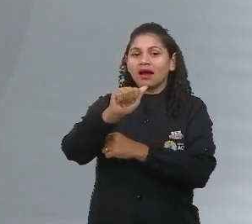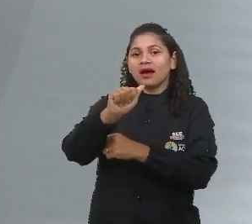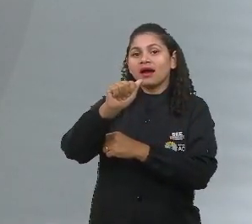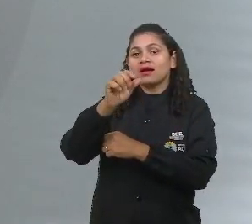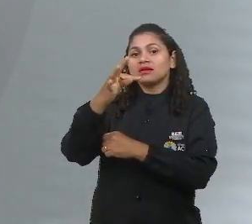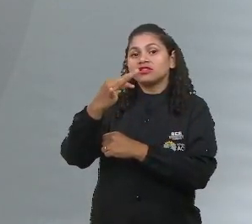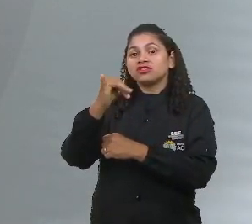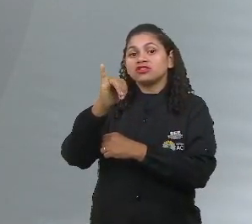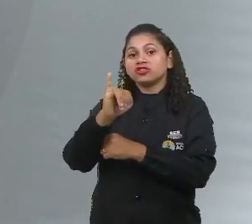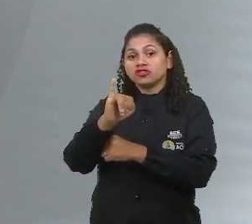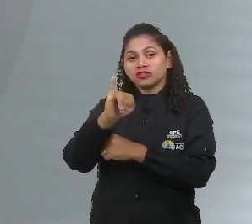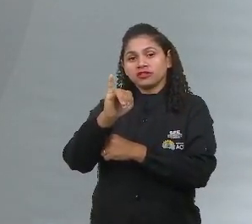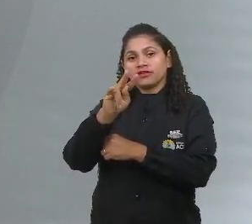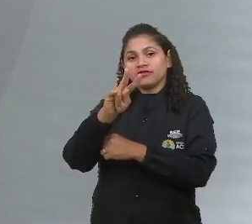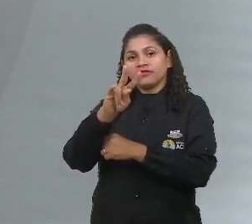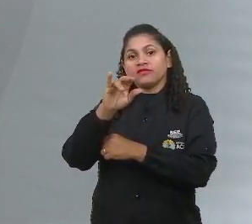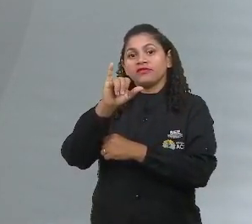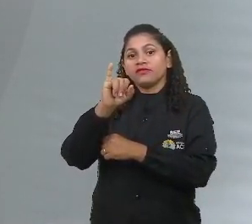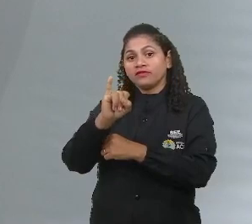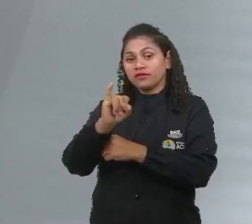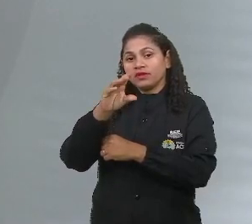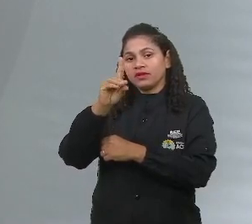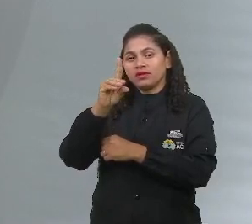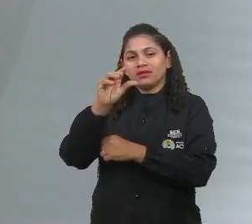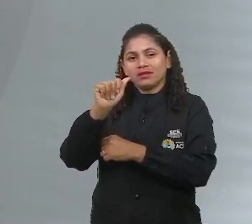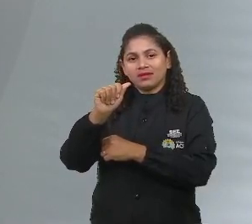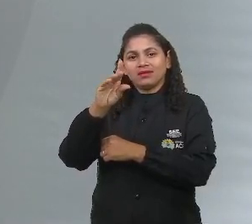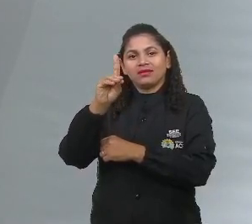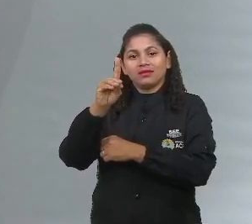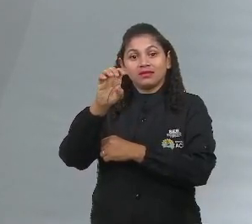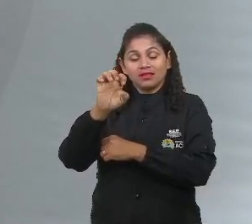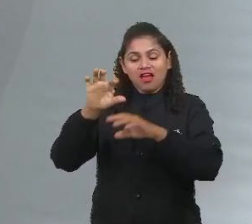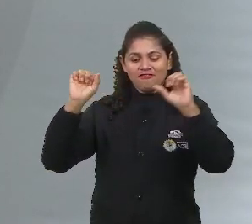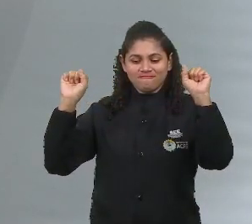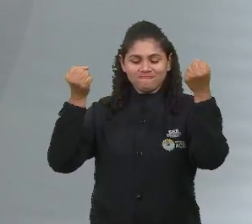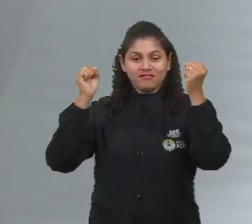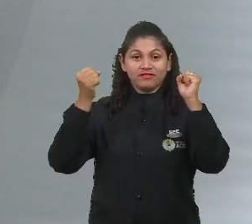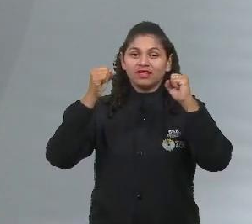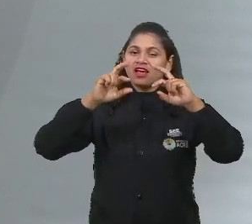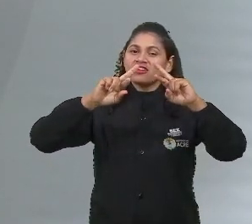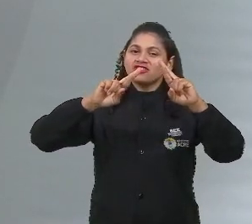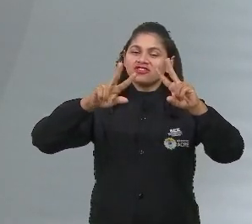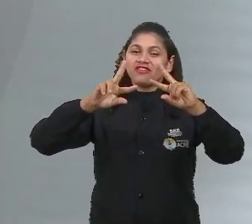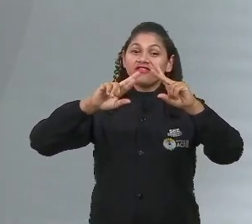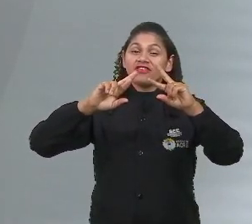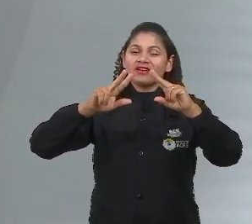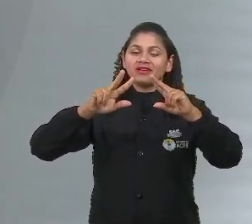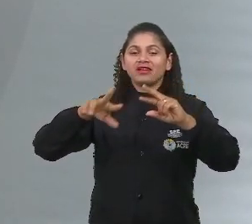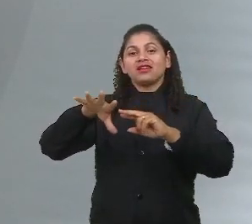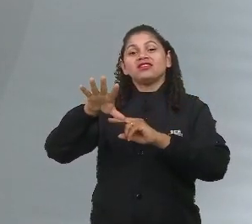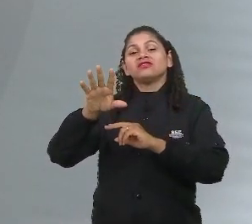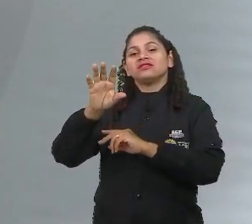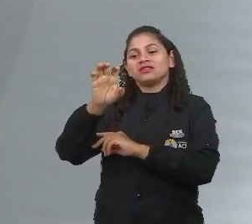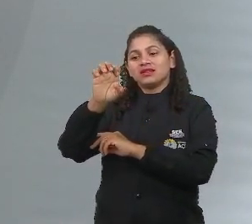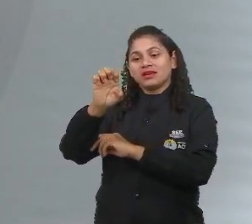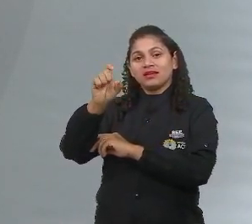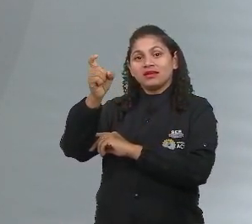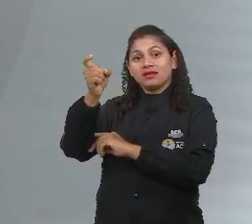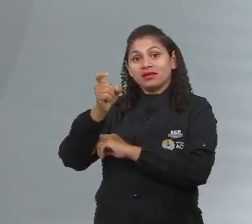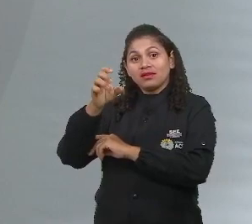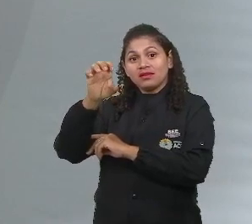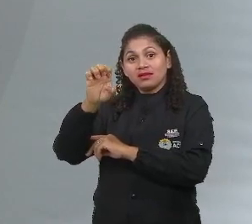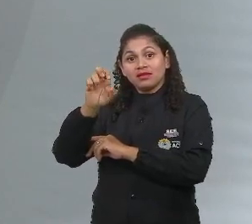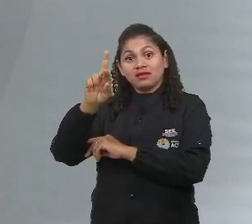Exercício físico vai ser direcionado porque a senhora agora vai caminhar 15